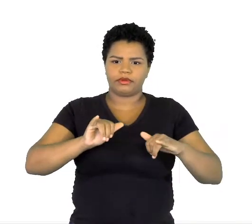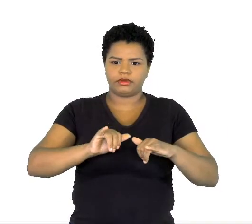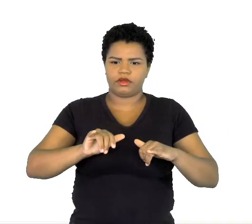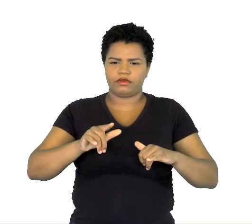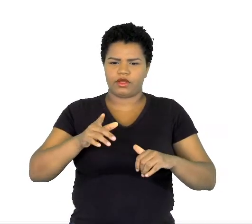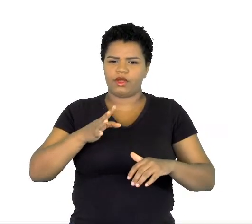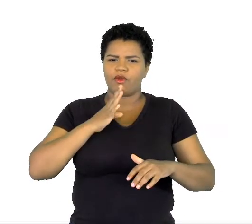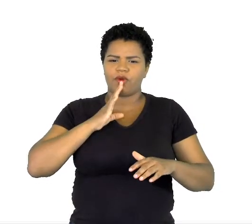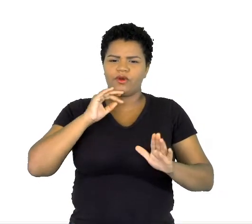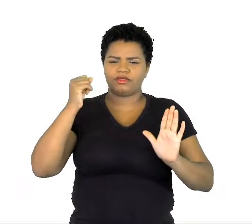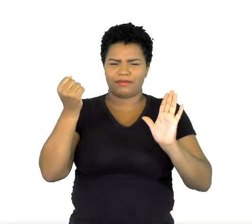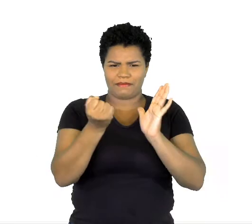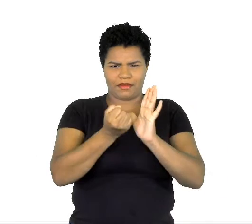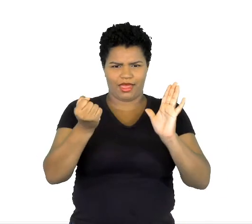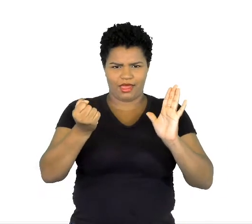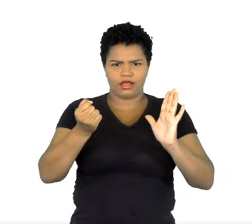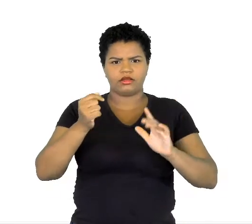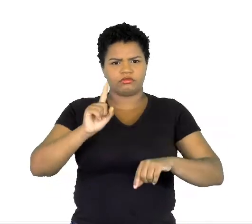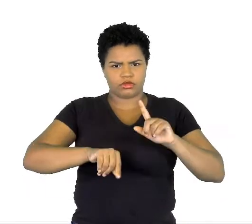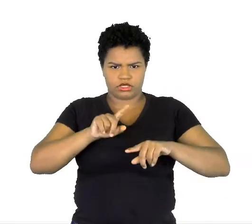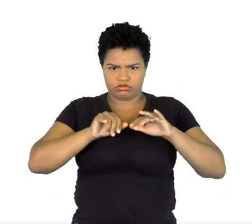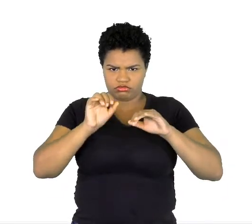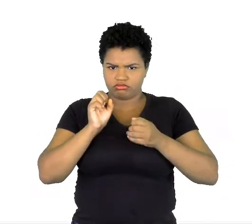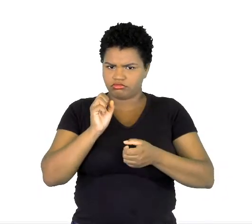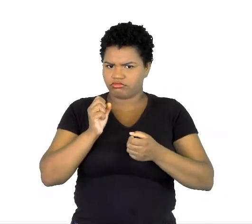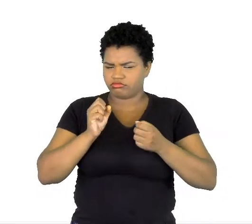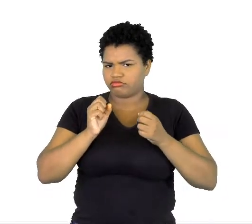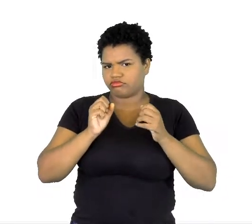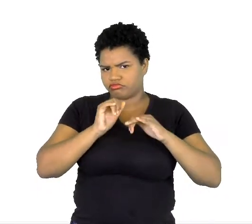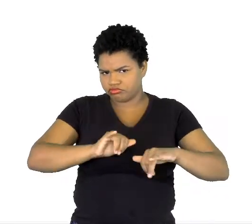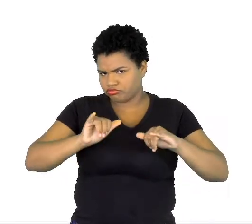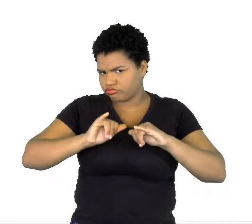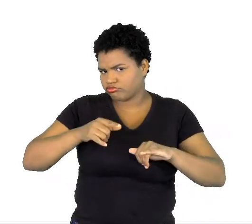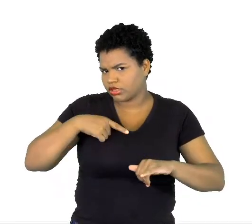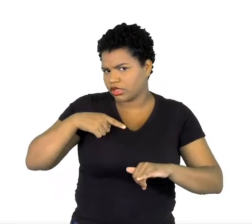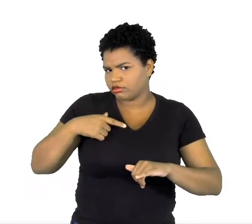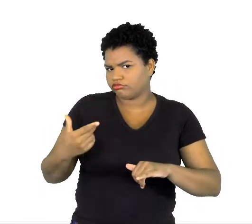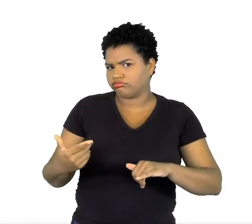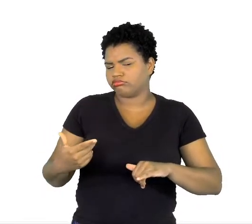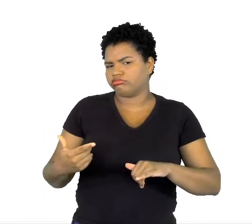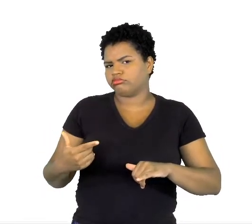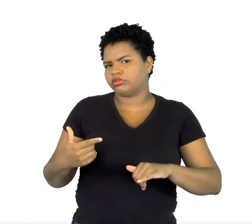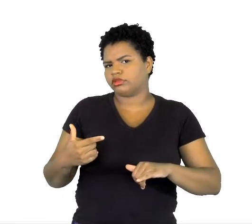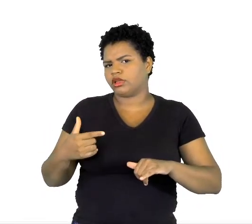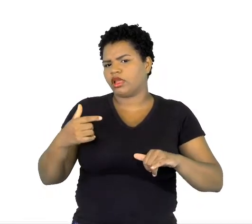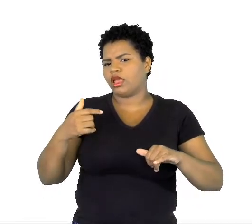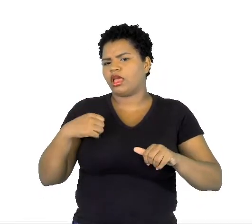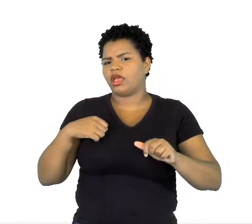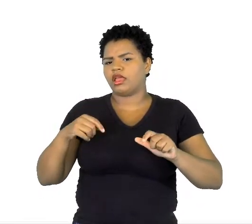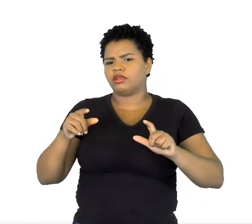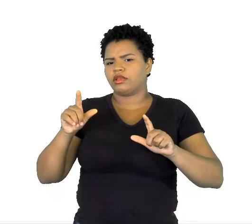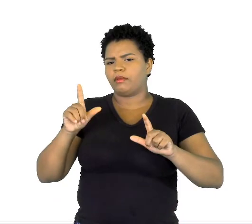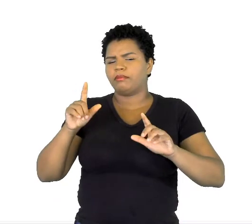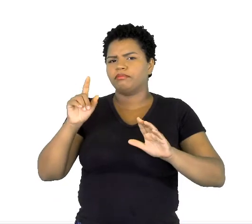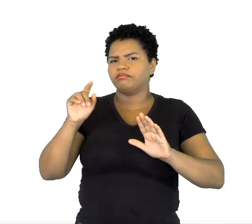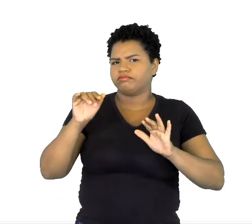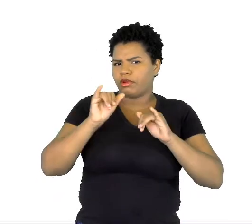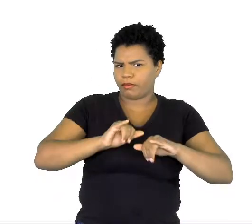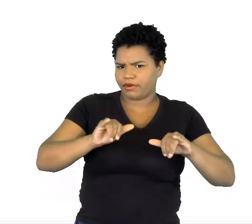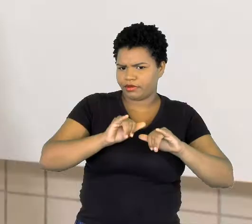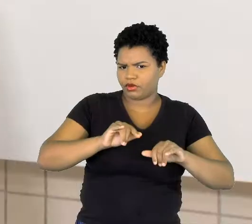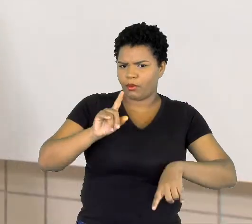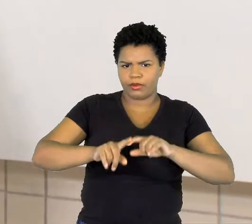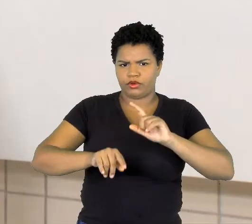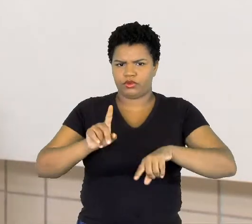produto que está sendo divulgado? Essa propaganda e o produto você conhece? Essa propaganda é